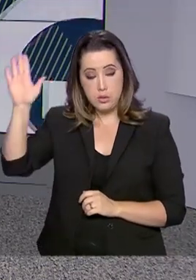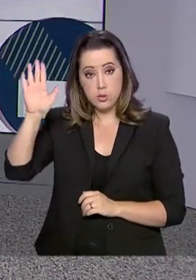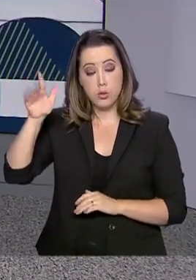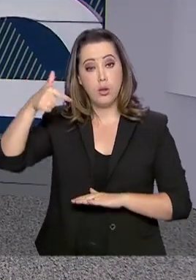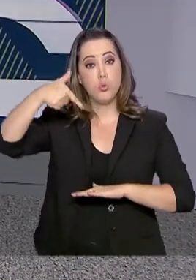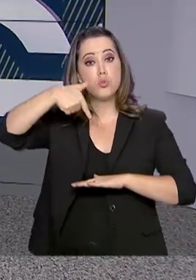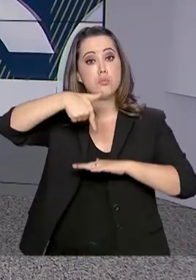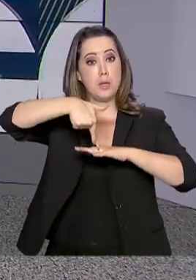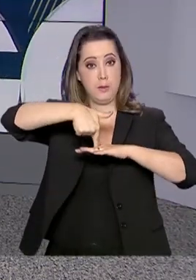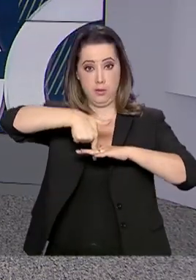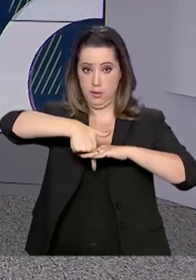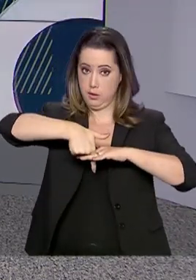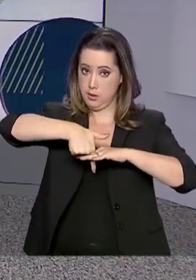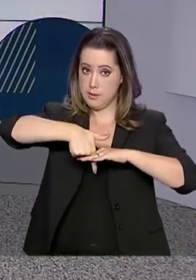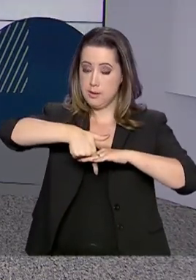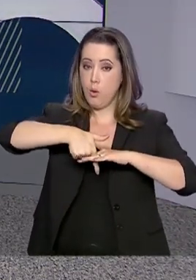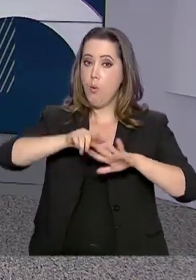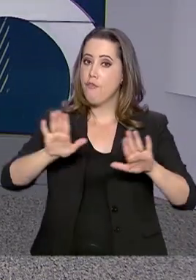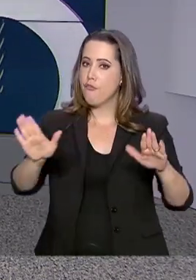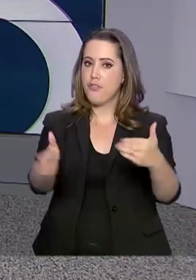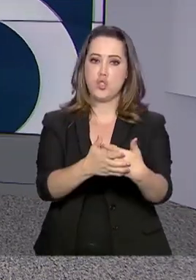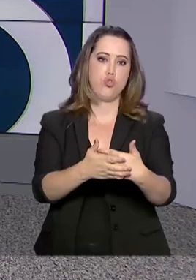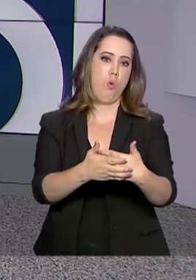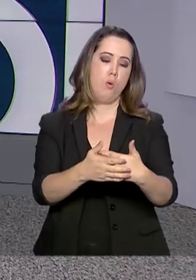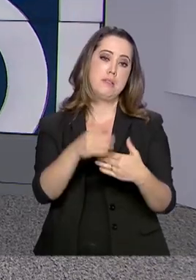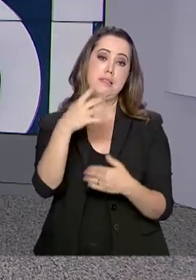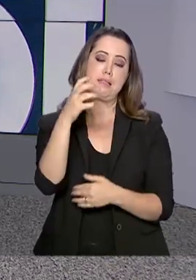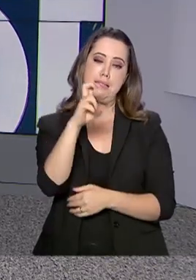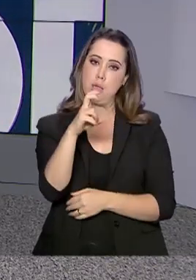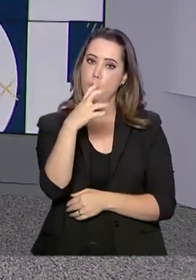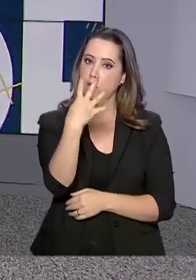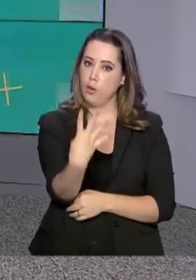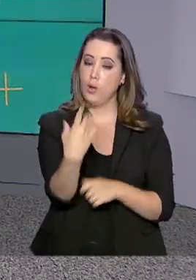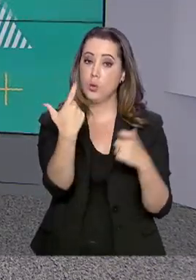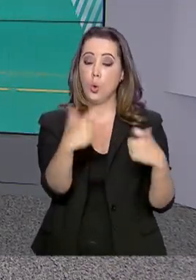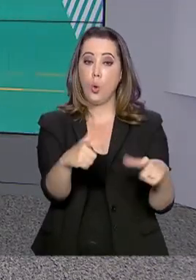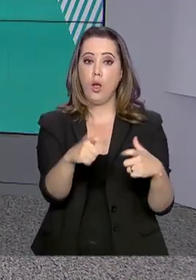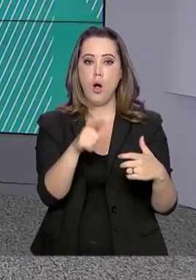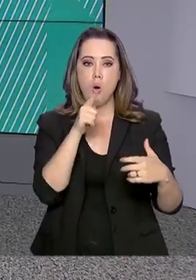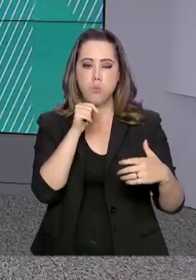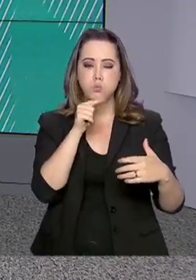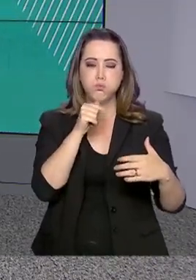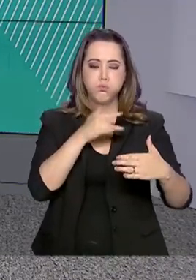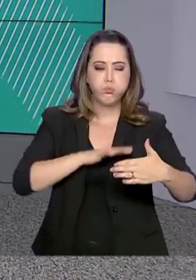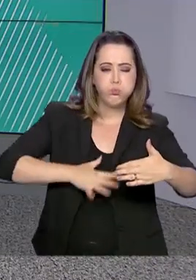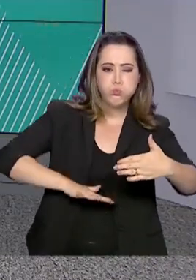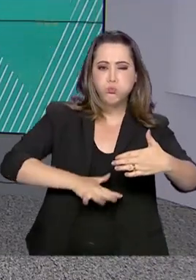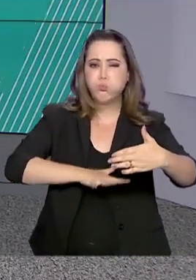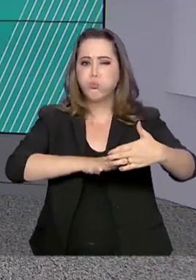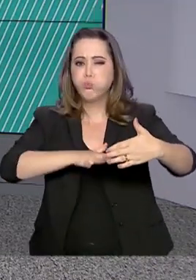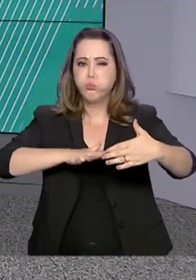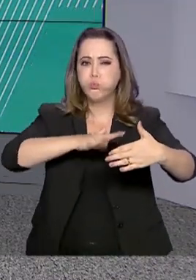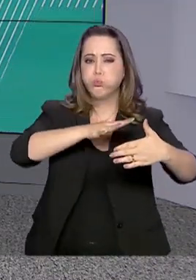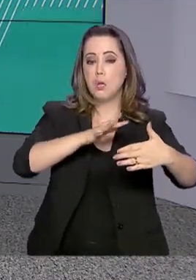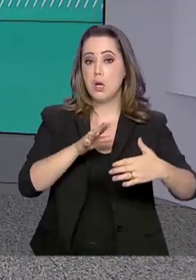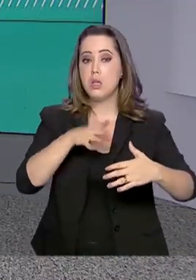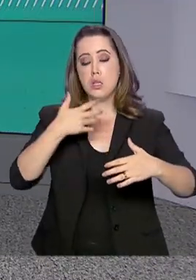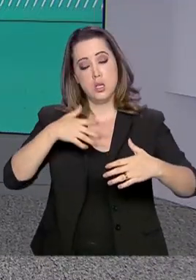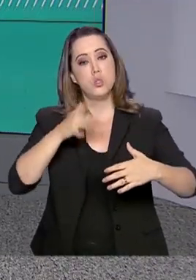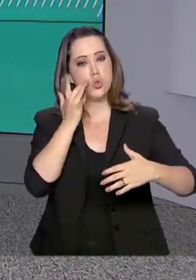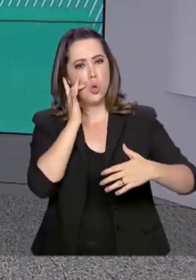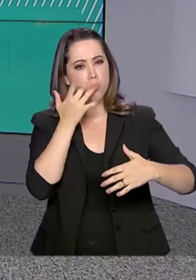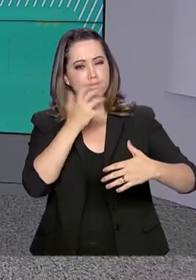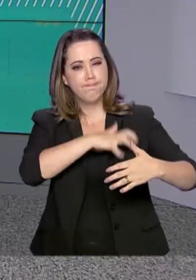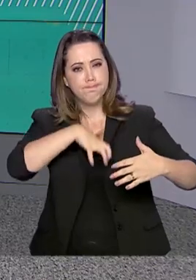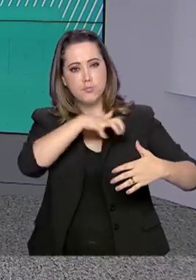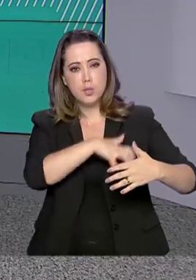54 barragens de mineração que não enviaram ou não atestaram a declaração de condição de estabilidade no segundo